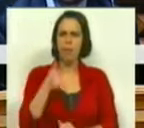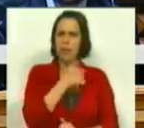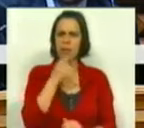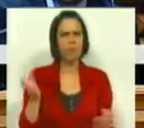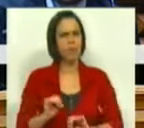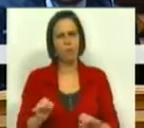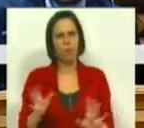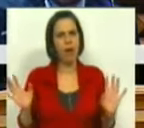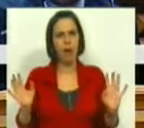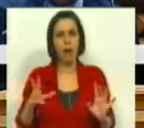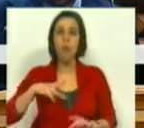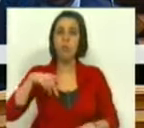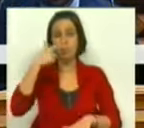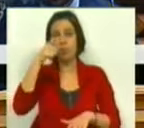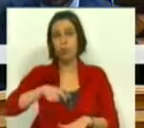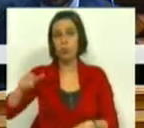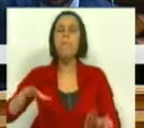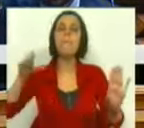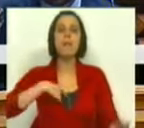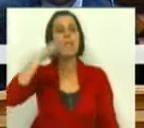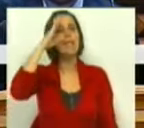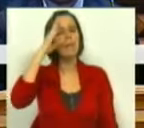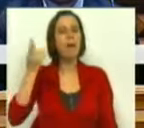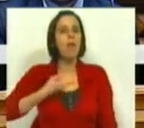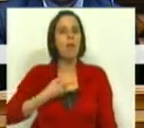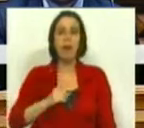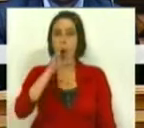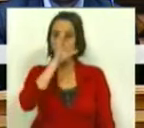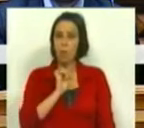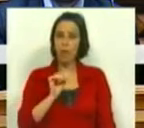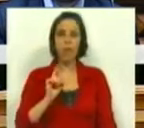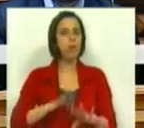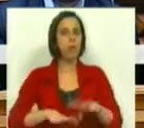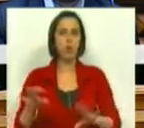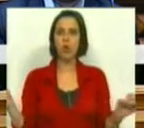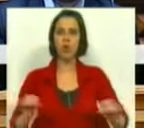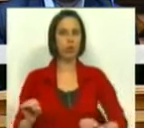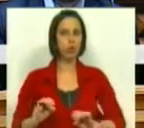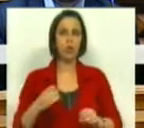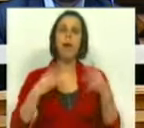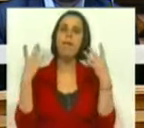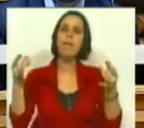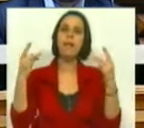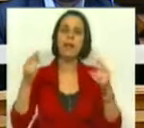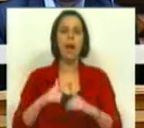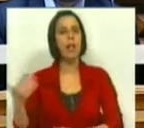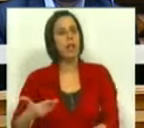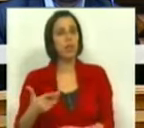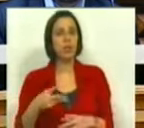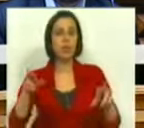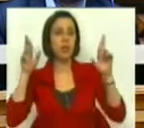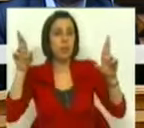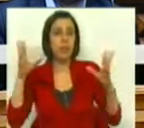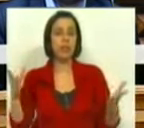sacrifícios aos portugueses. Mas também sabemos que não devemos, e o Governo não o tem feito, não devemos brincar com as legítimas